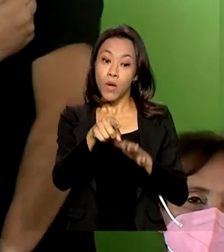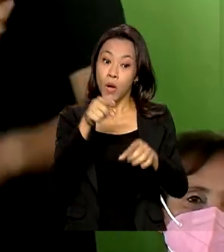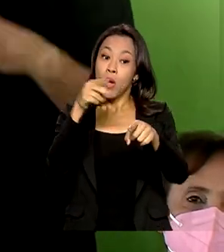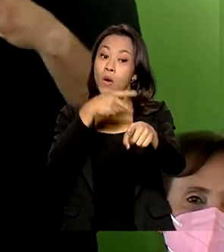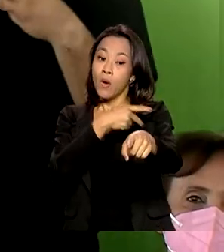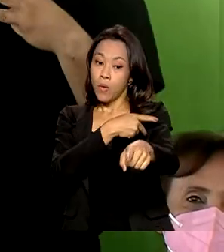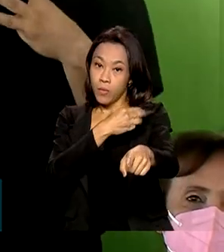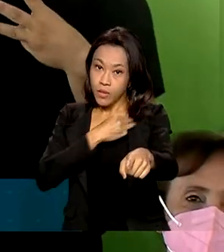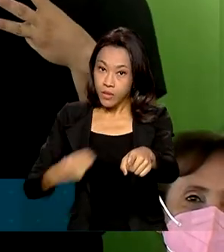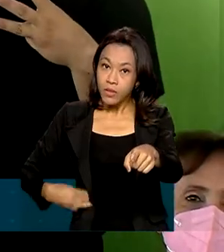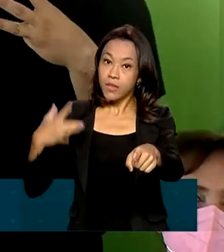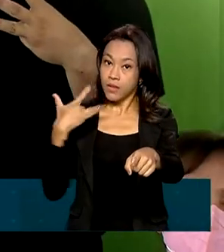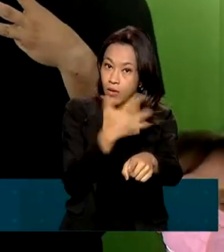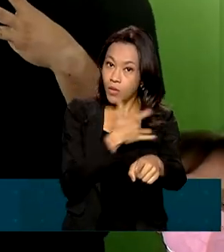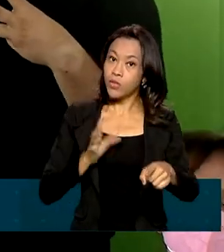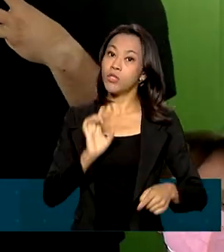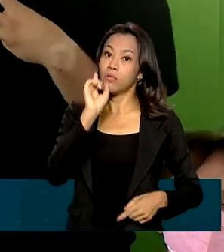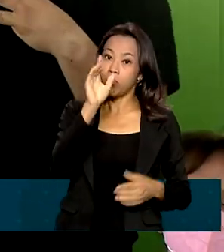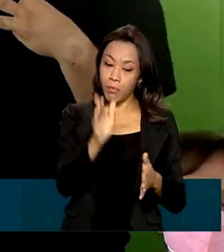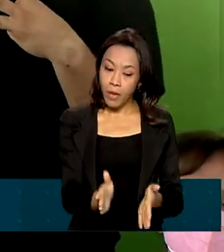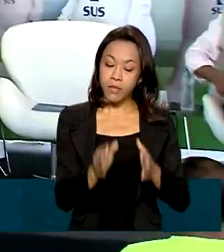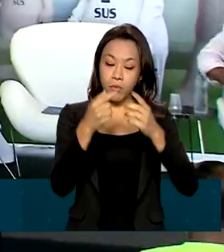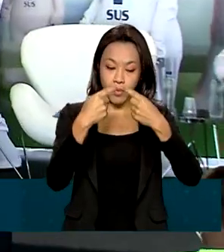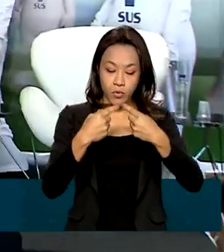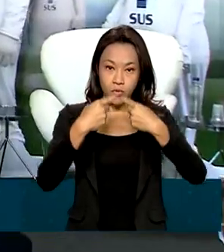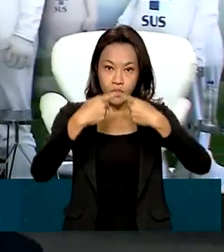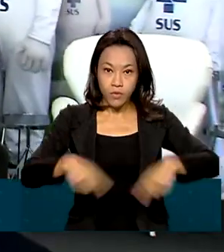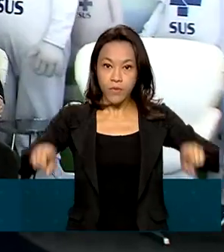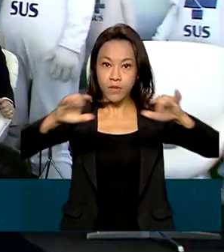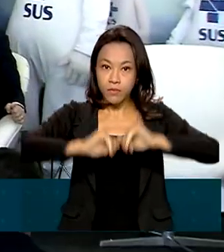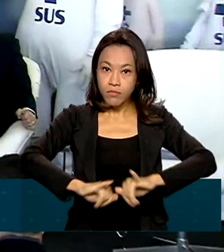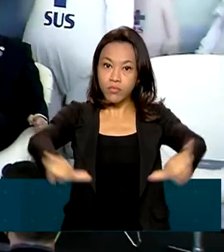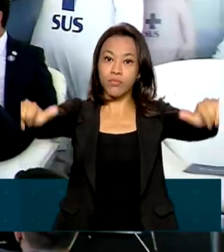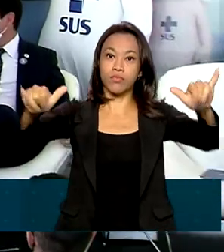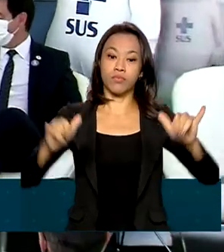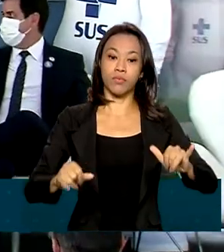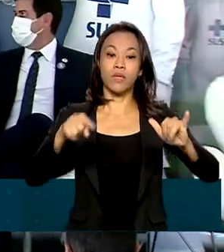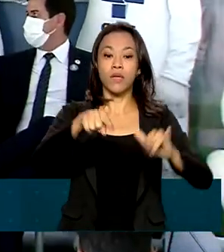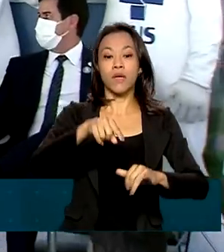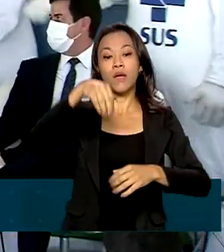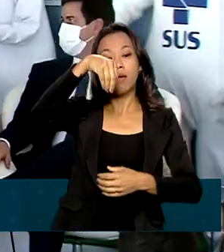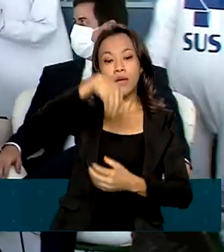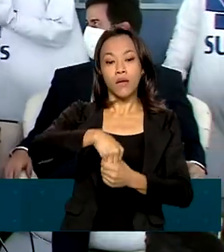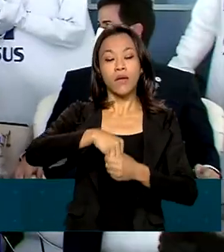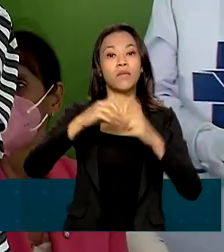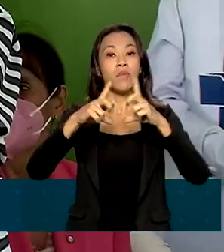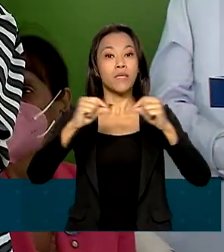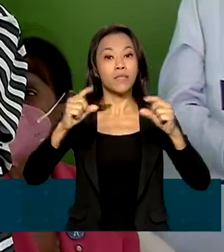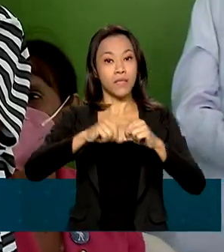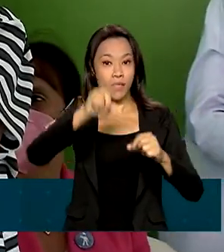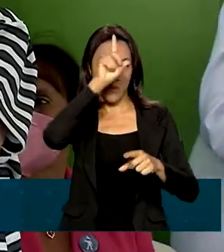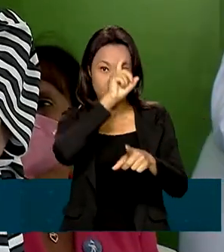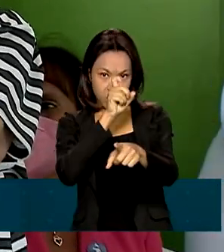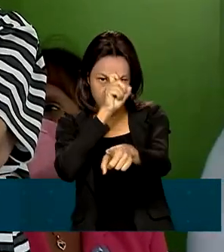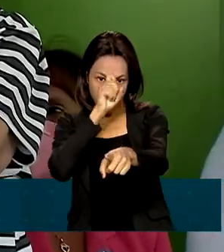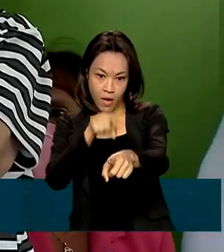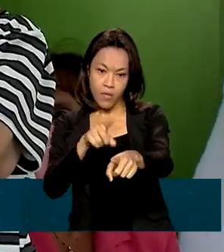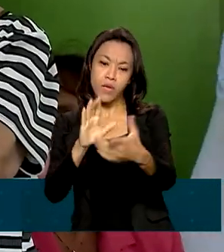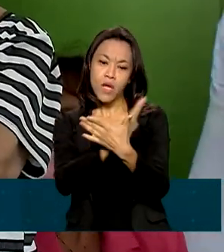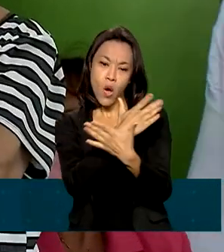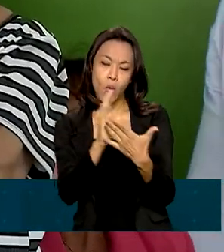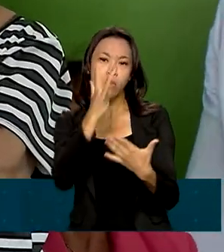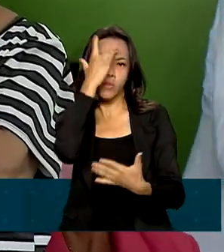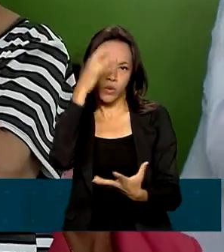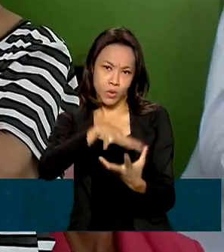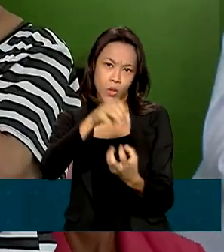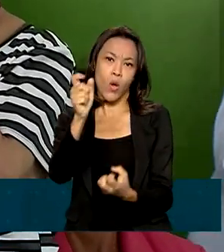Marcelo Queiroga, participou do lançamento da campanha em uma unidade básica de saúde no centro de Brasília e vacinou alguns idosos